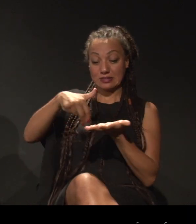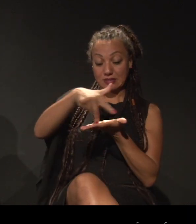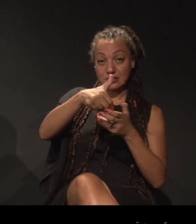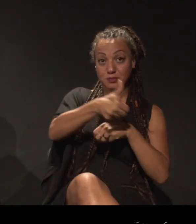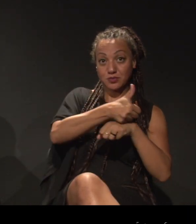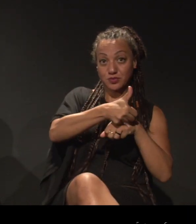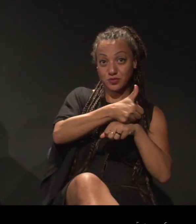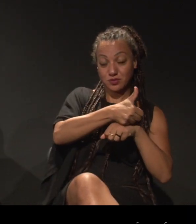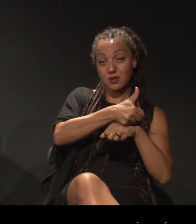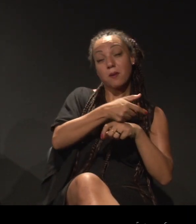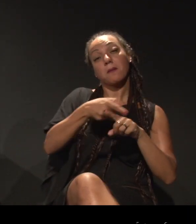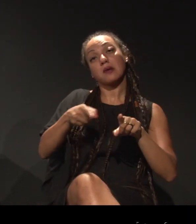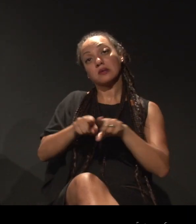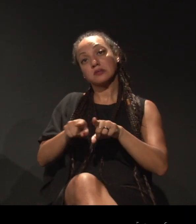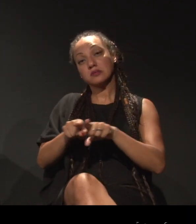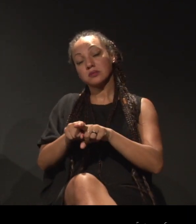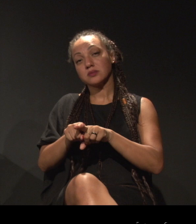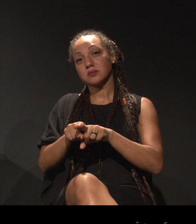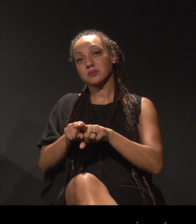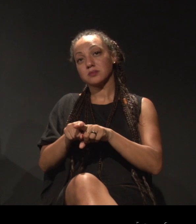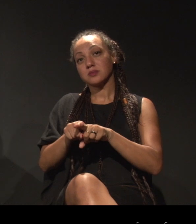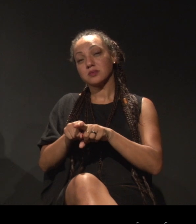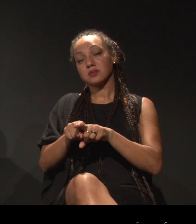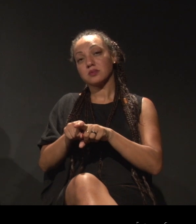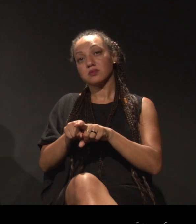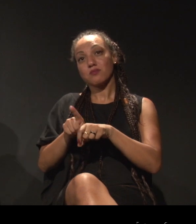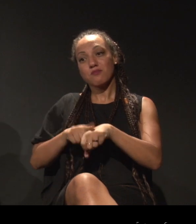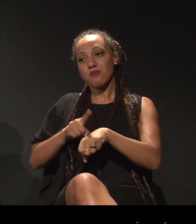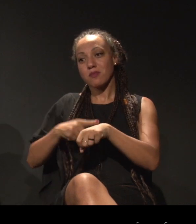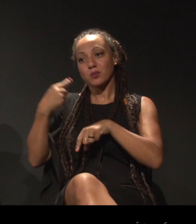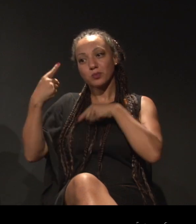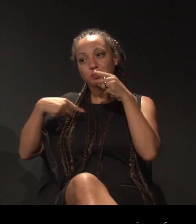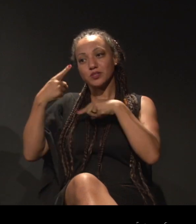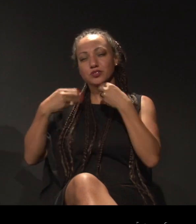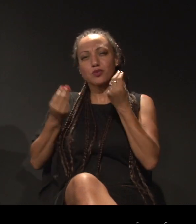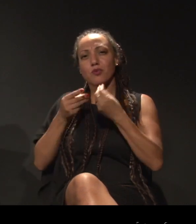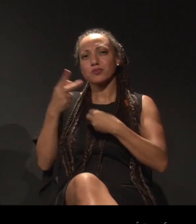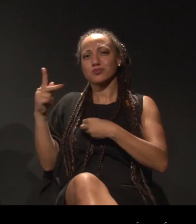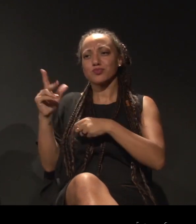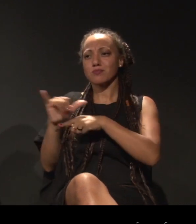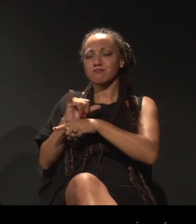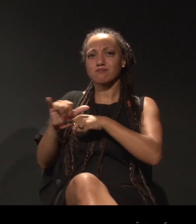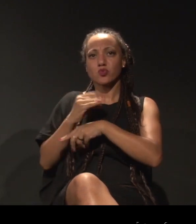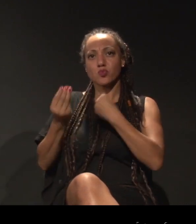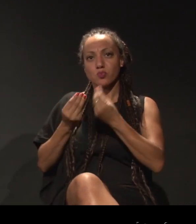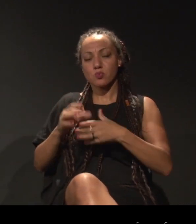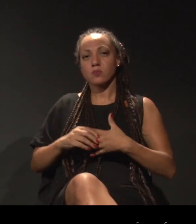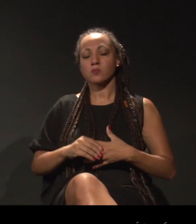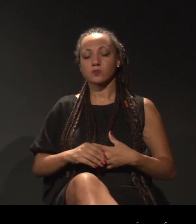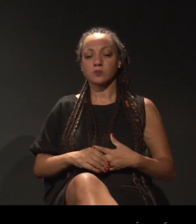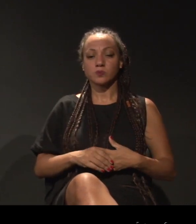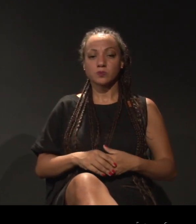profissional, mas diante desse momento político? Bom,